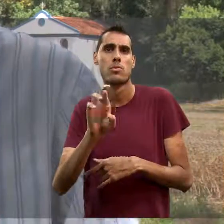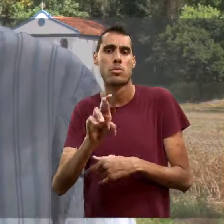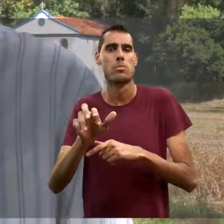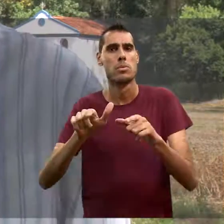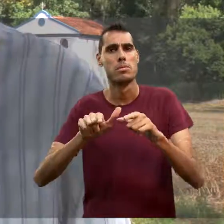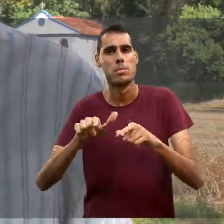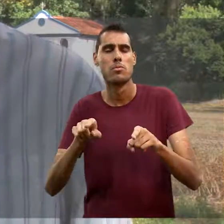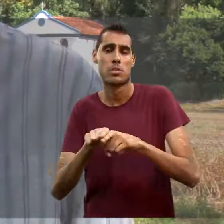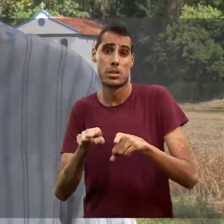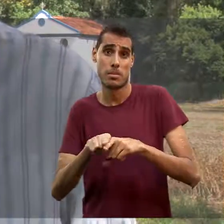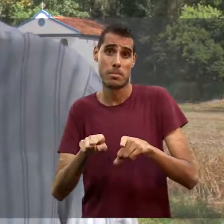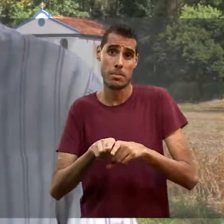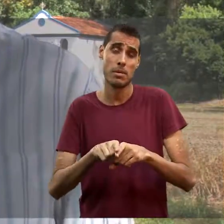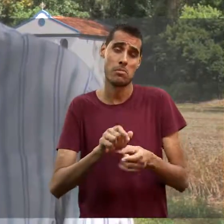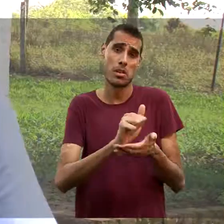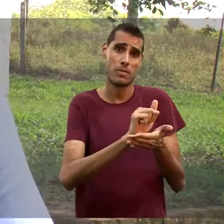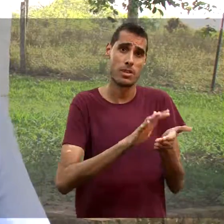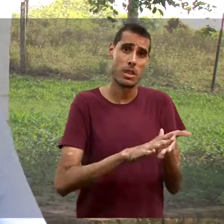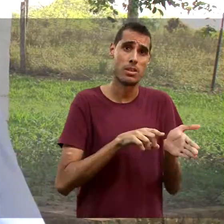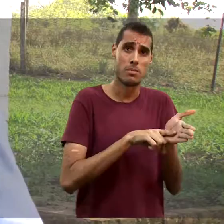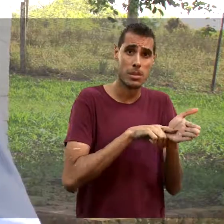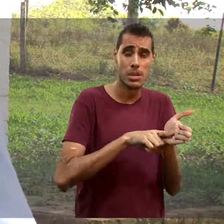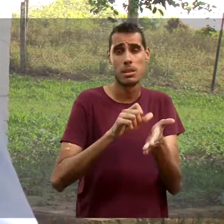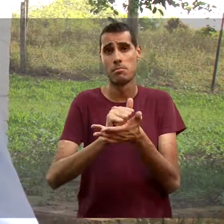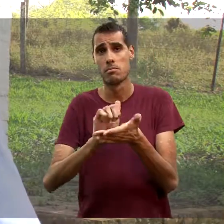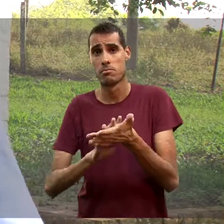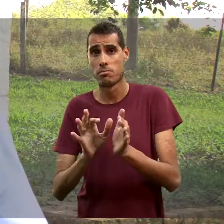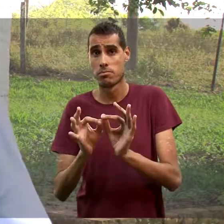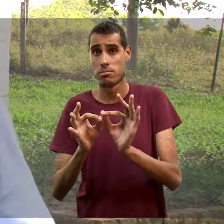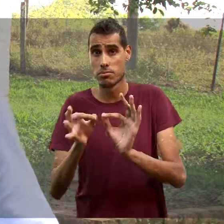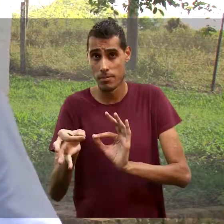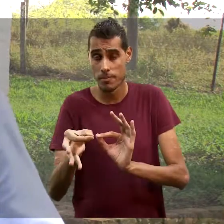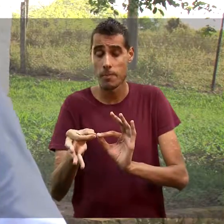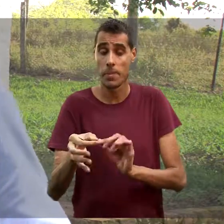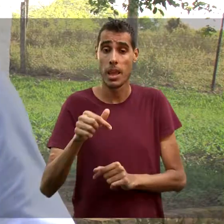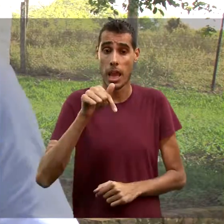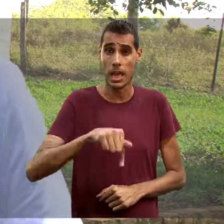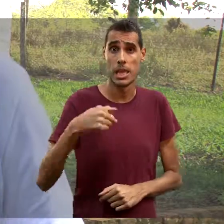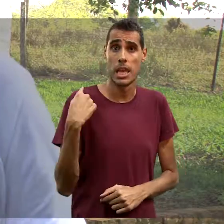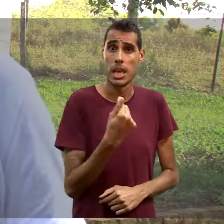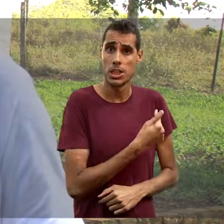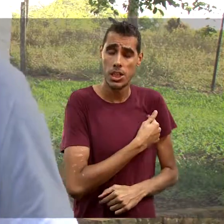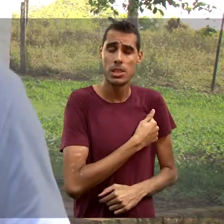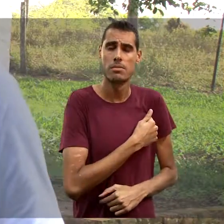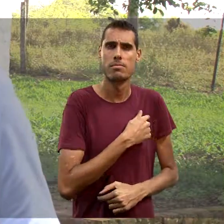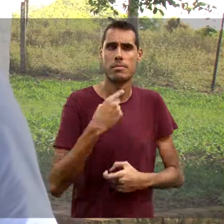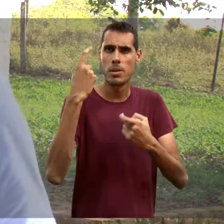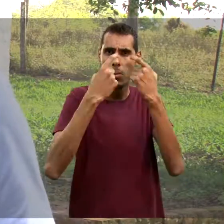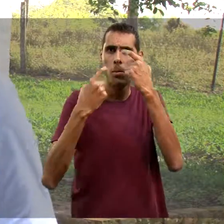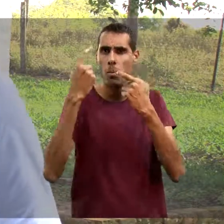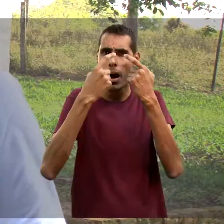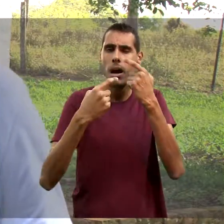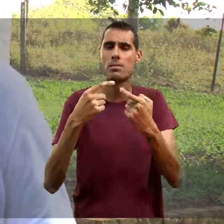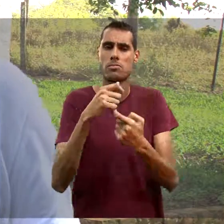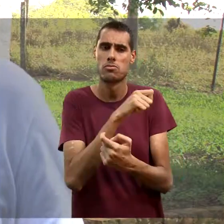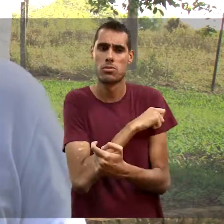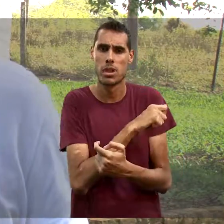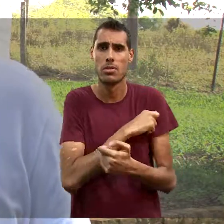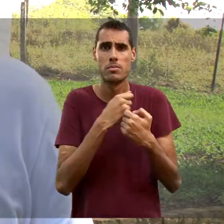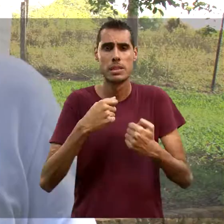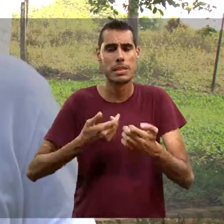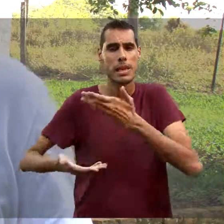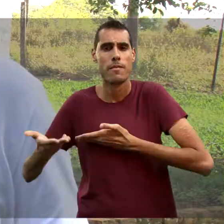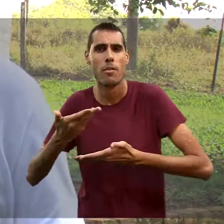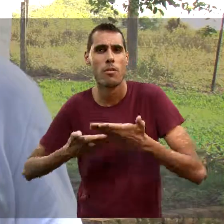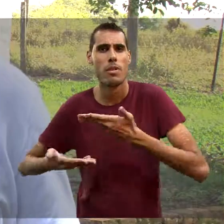e também de atividades de extensão. Então, aqui nós estamos bastante preocupados que os nossos estudantes se envolvam com os temas, com as